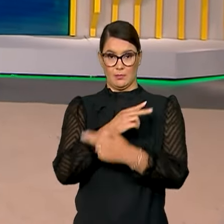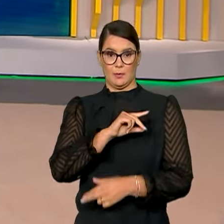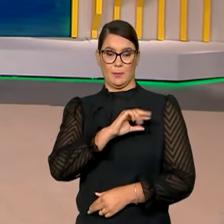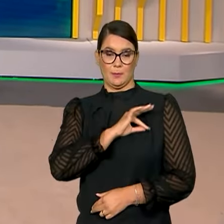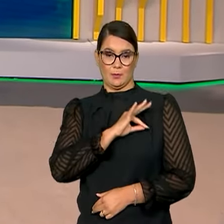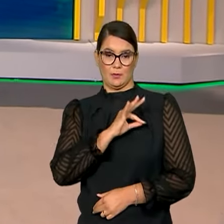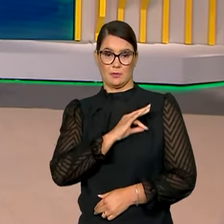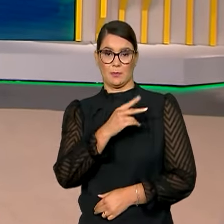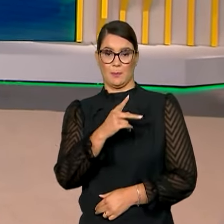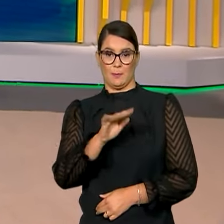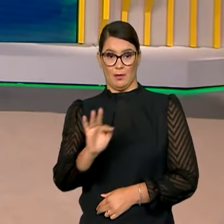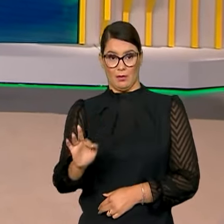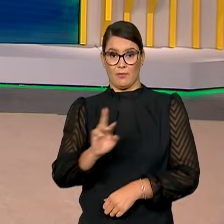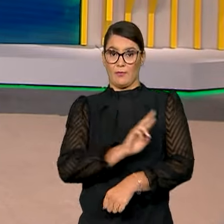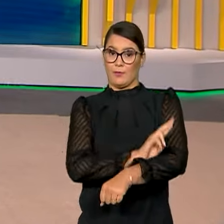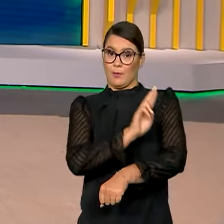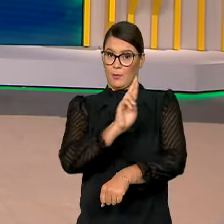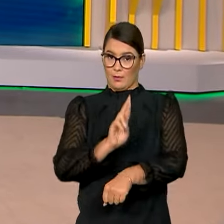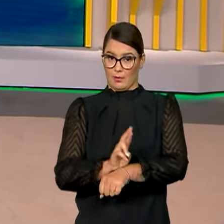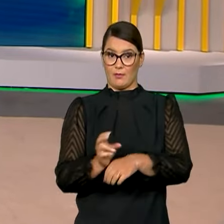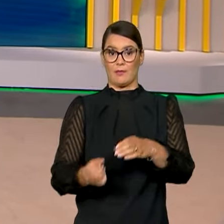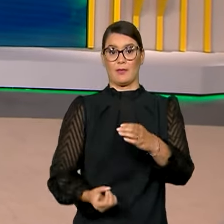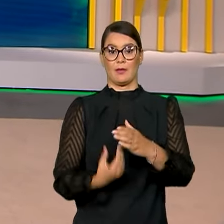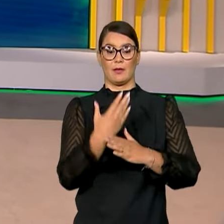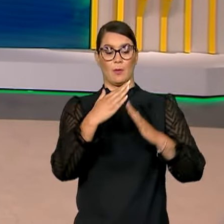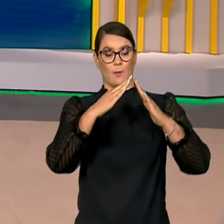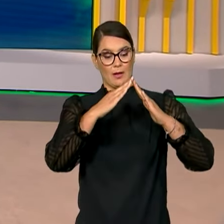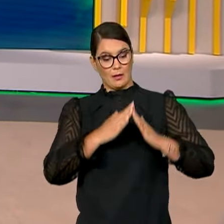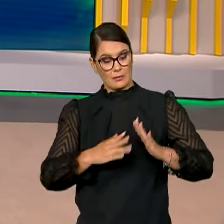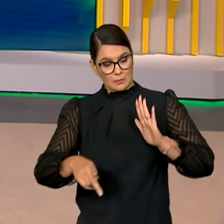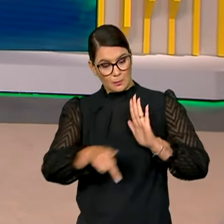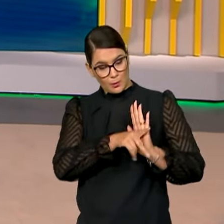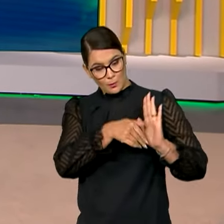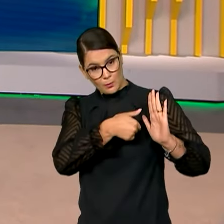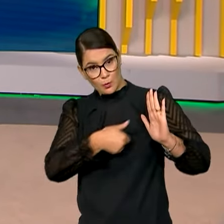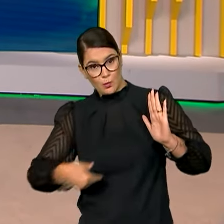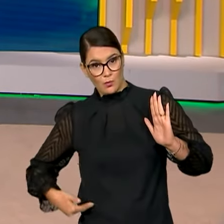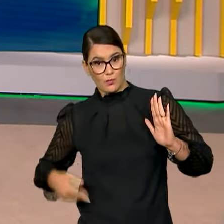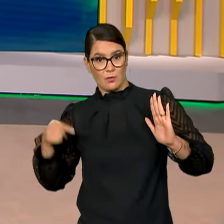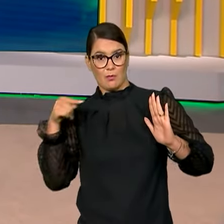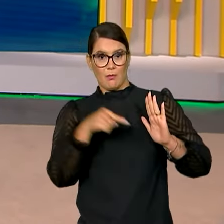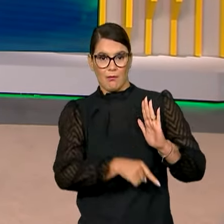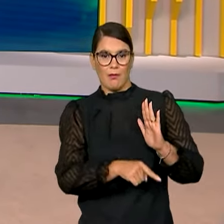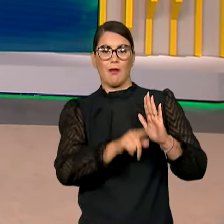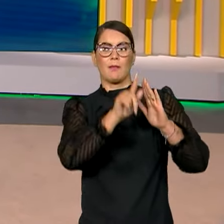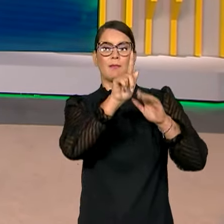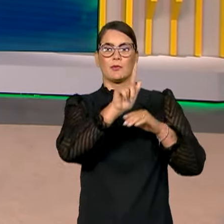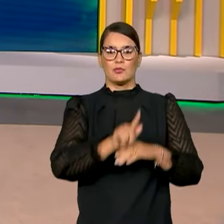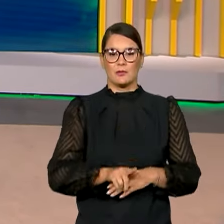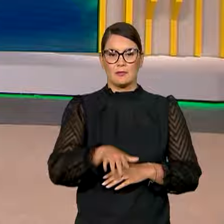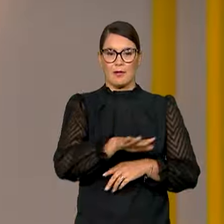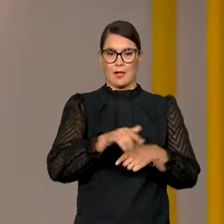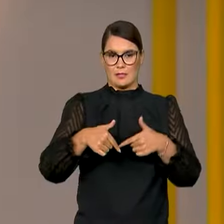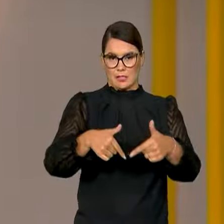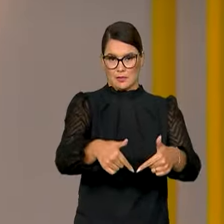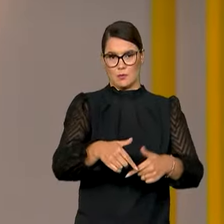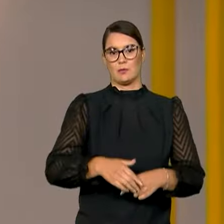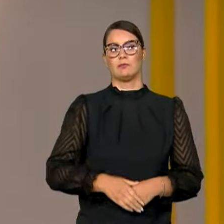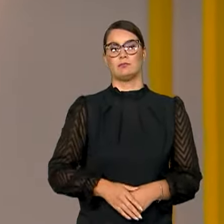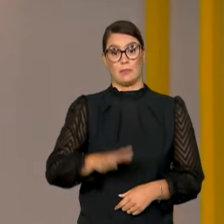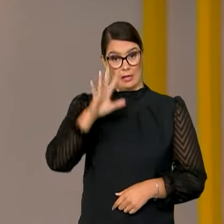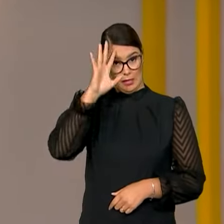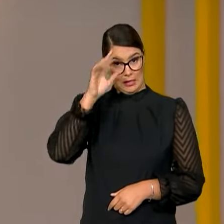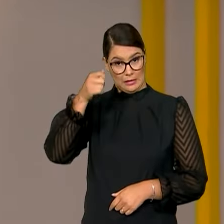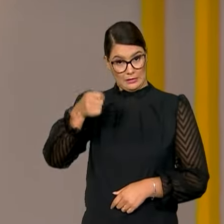Polícia Federal em Roraima e construir uma casa de governo no Estado para gerenciar as ações na região. Essa